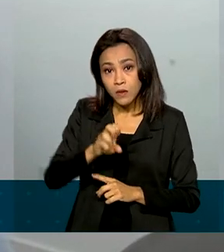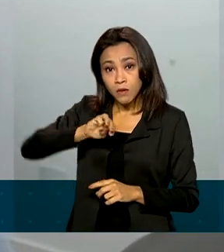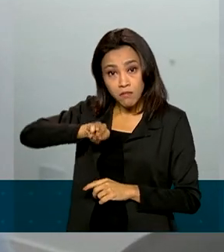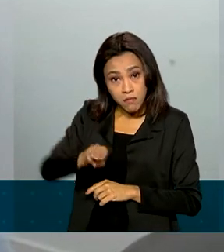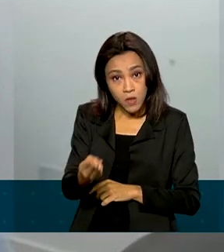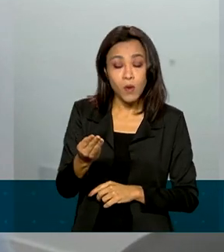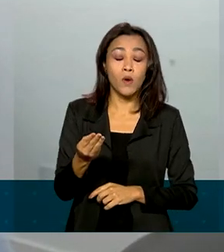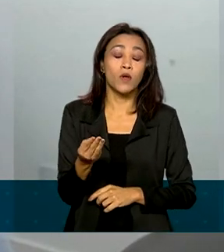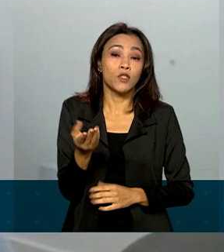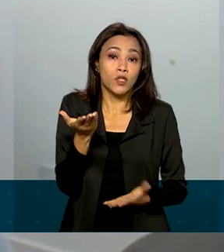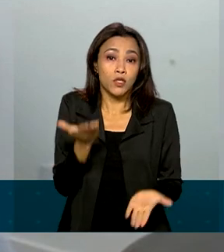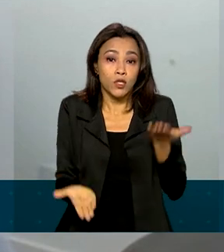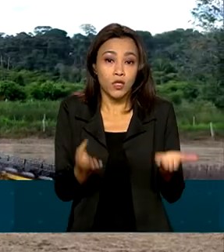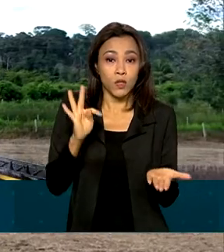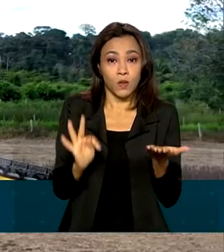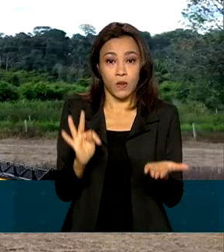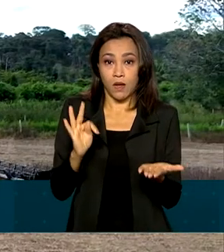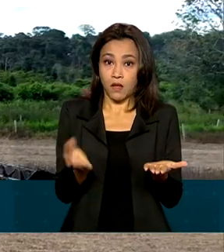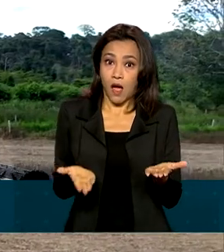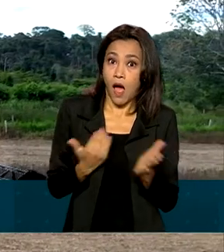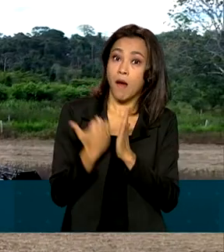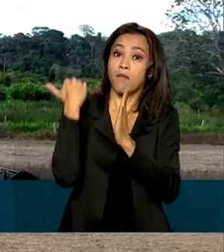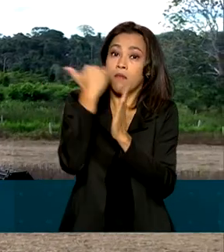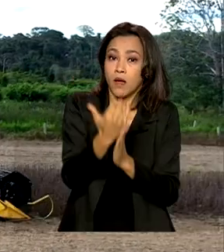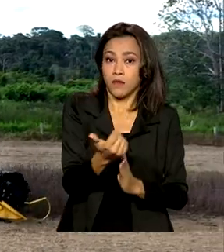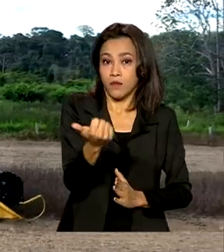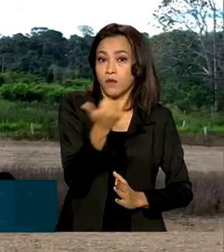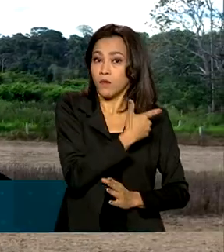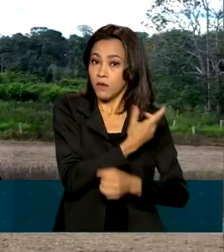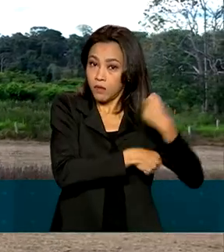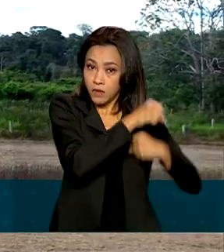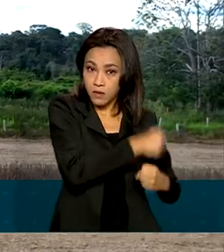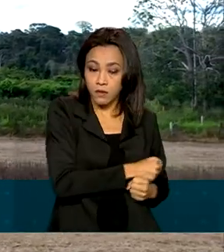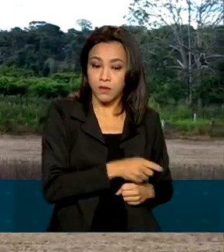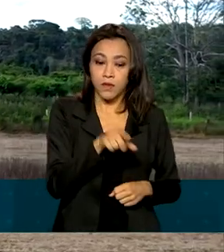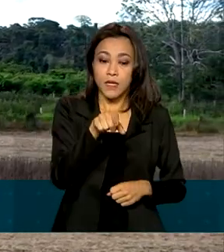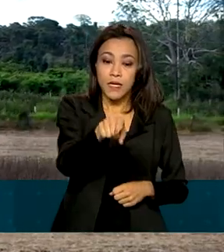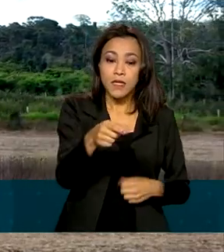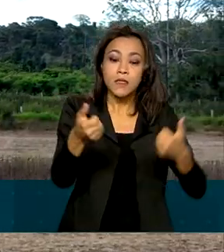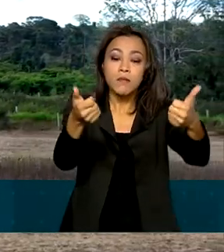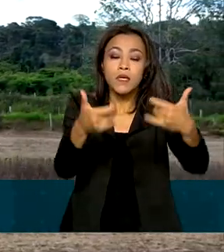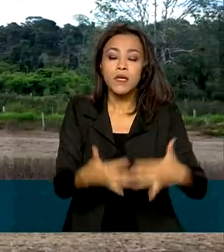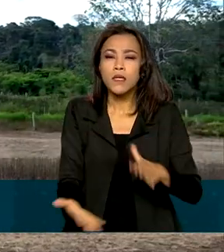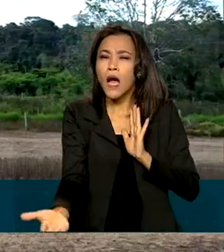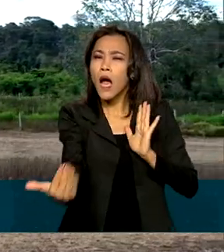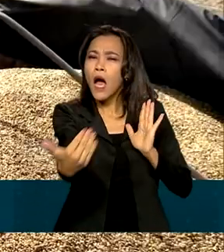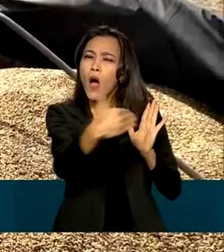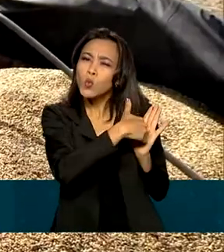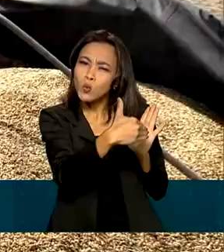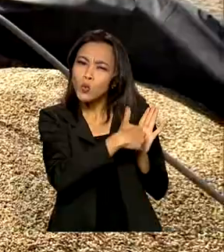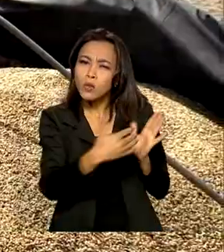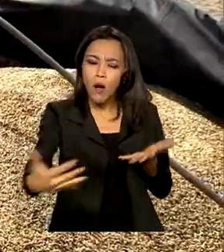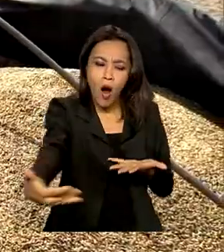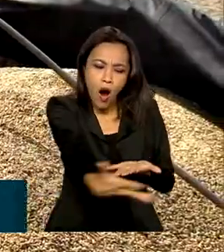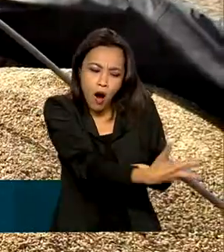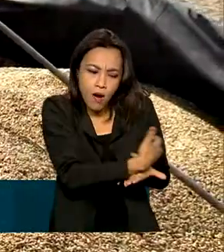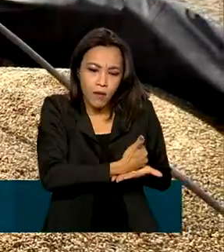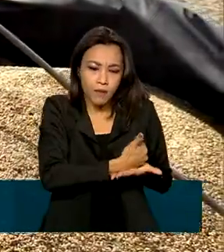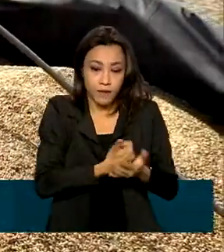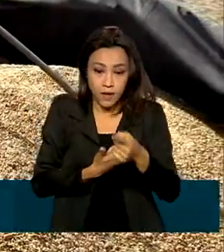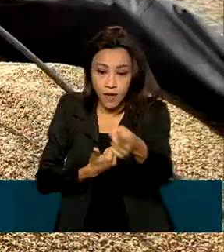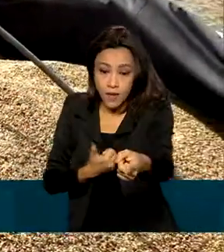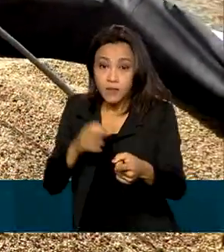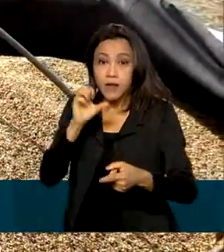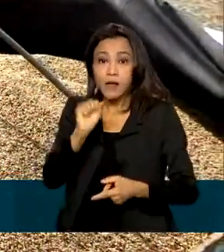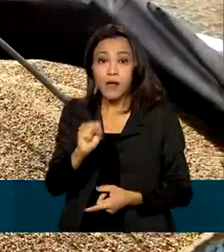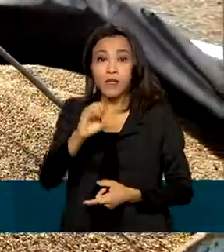toneladas superior à safra passada. Mesmo com uma queda de 10% na produção em relação à última safra, a soja segue como principal